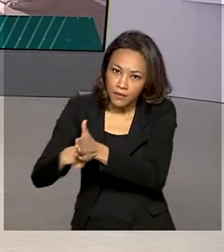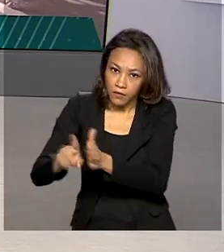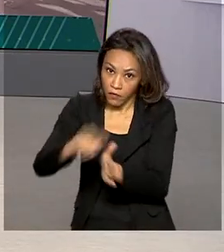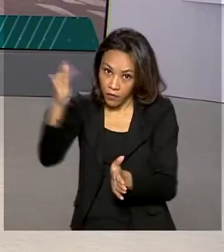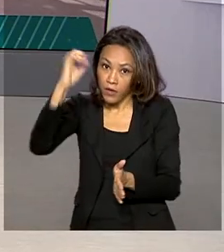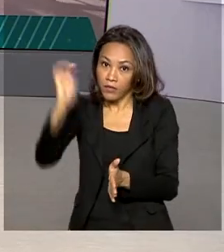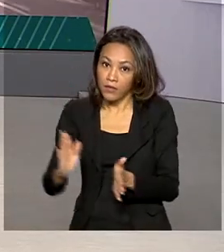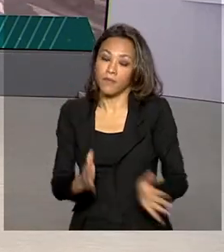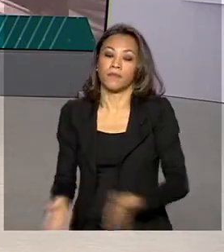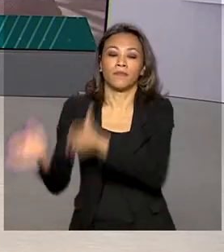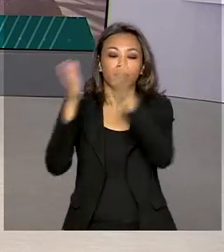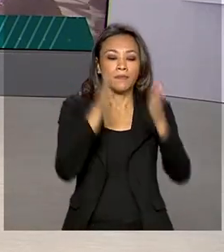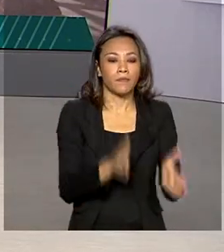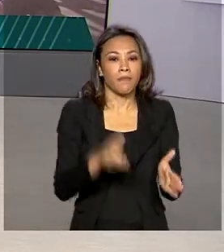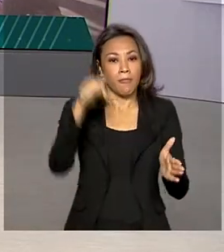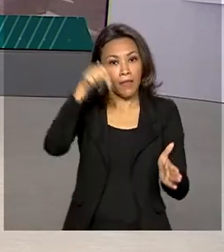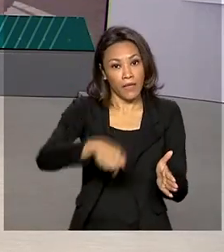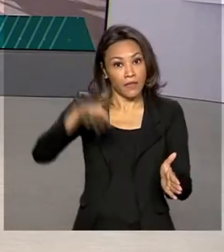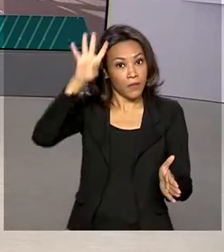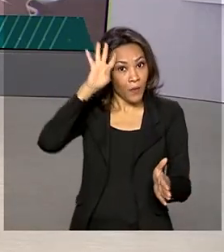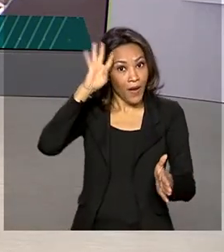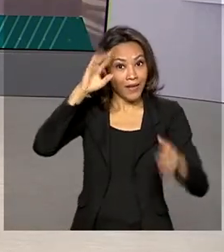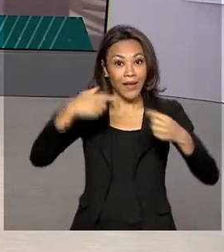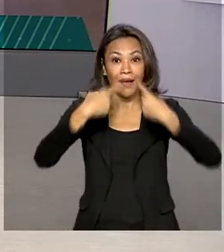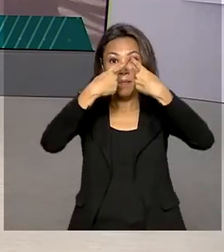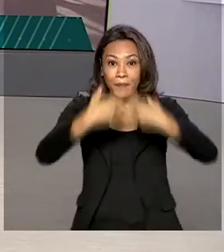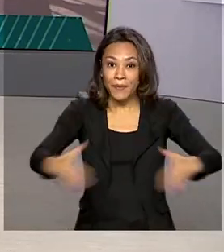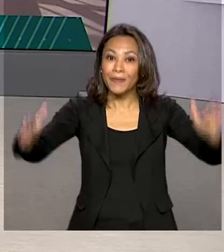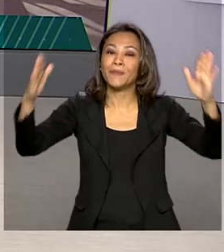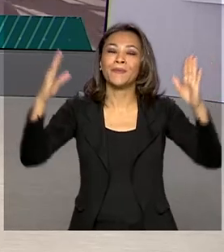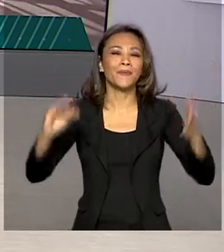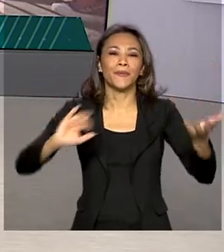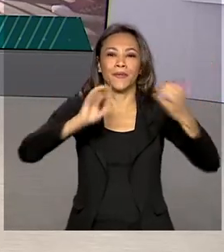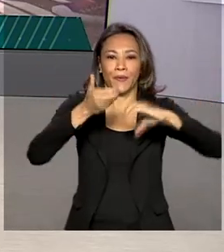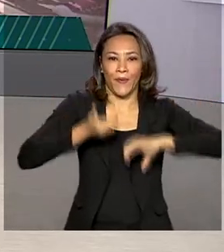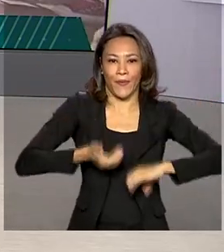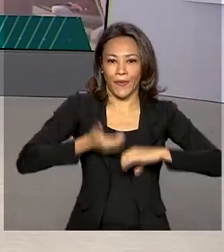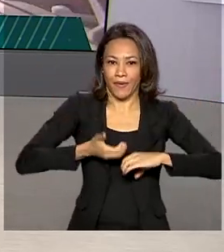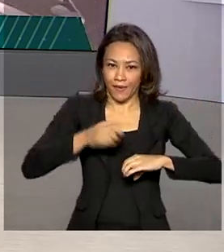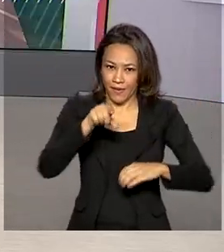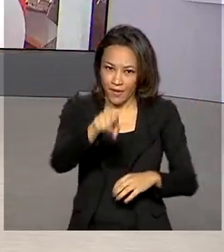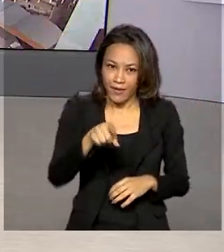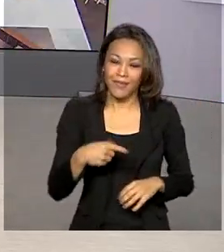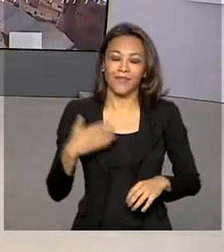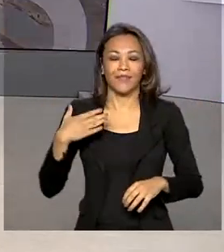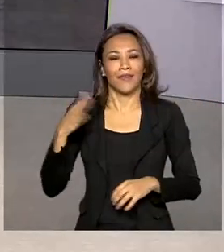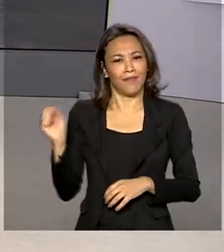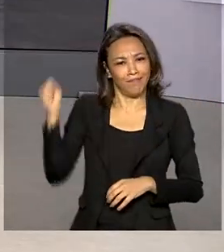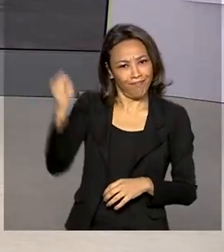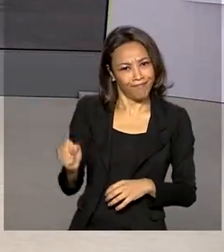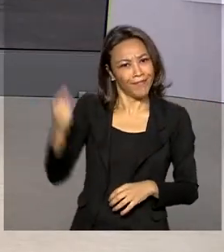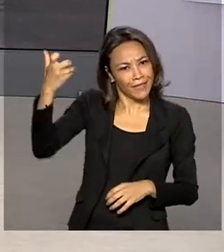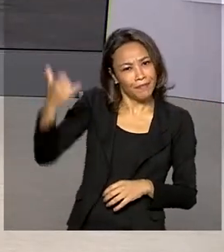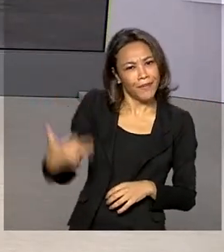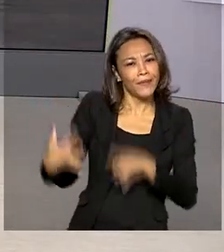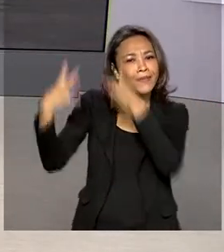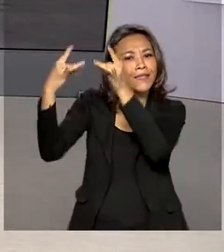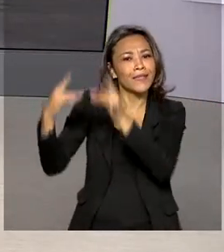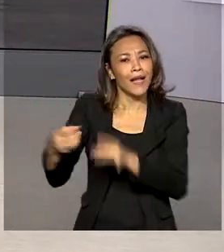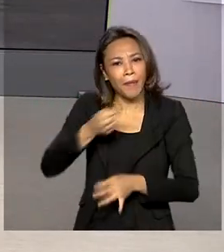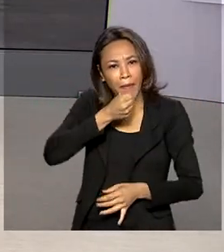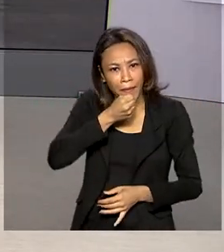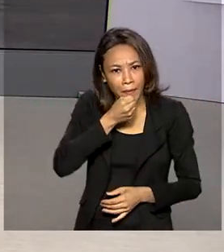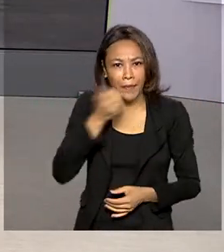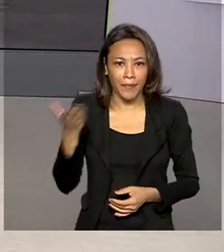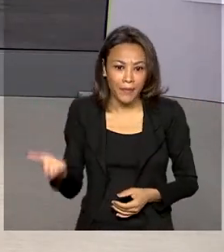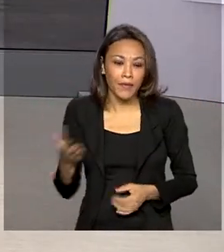Nesta quarta-feira teve a abertura do ano legislativo no Congresso Nacional. Ana Luíza, prazer, ao vivo, conta pra gente os detalhes. Ana Luíza,